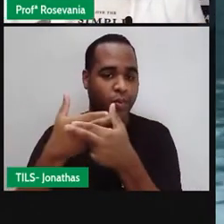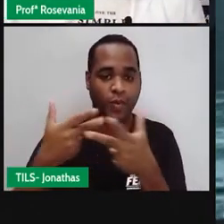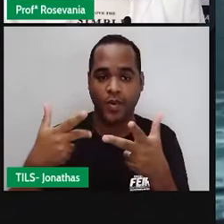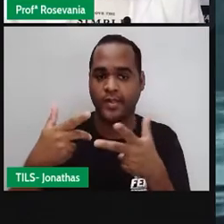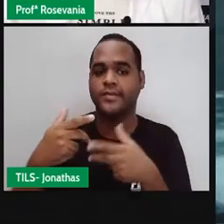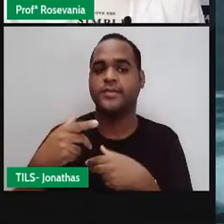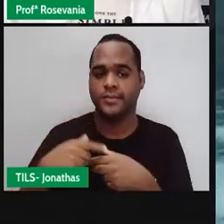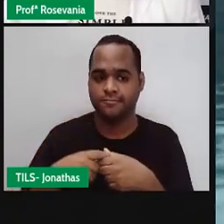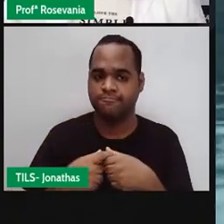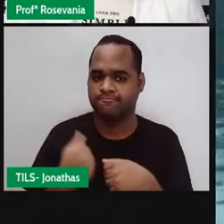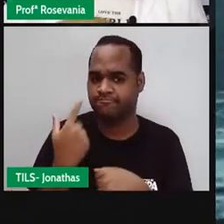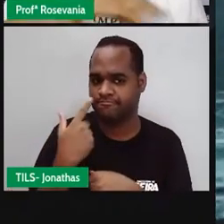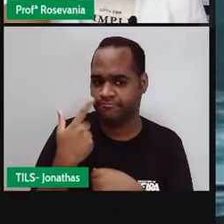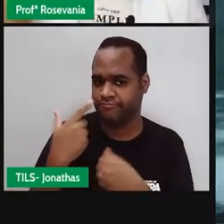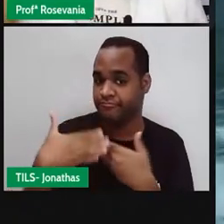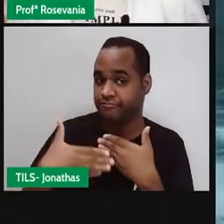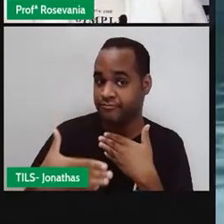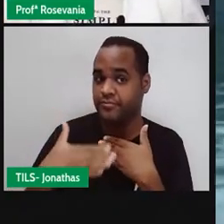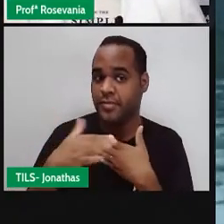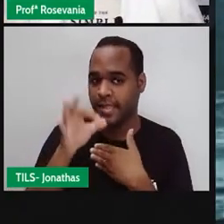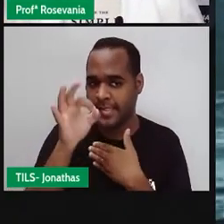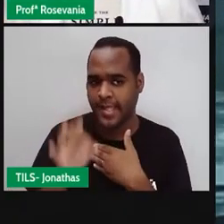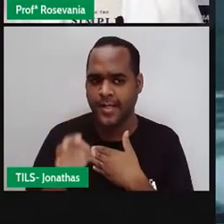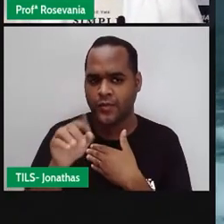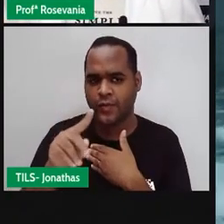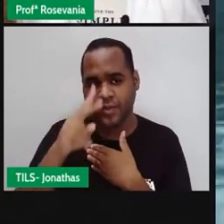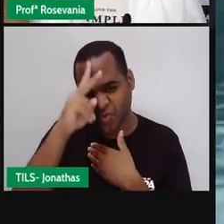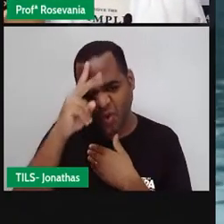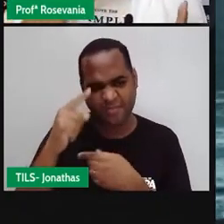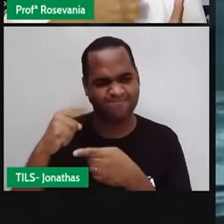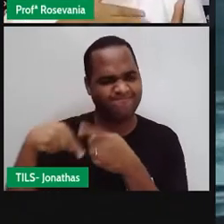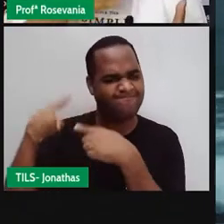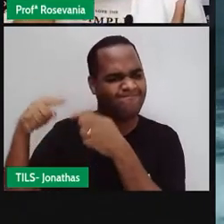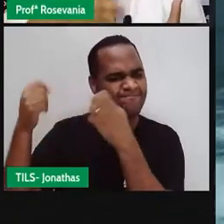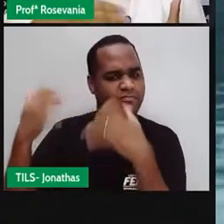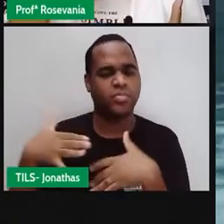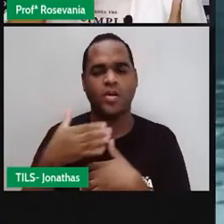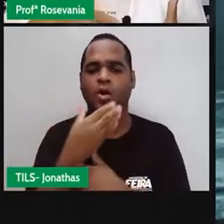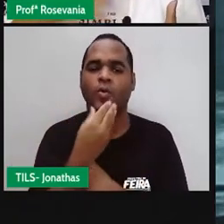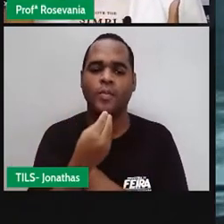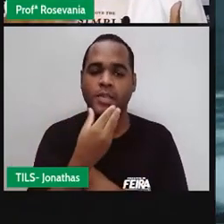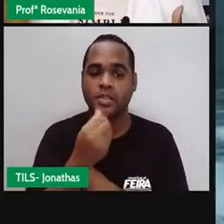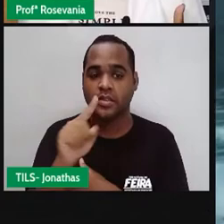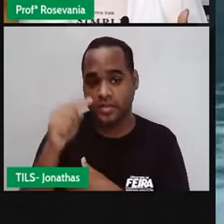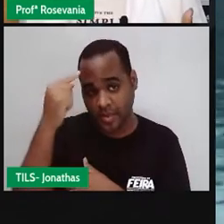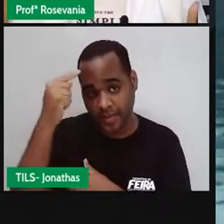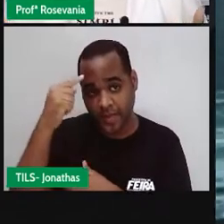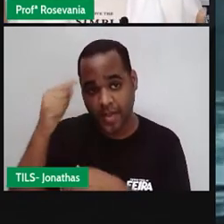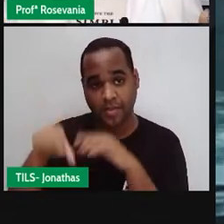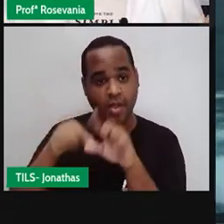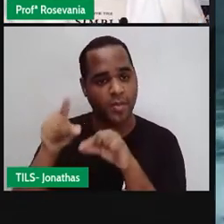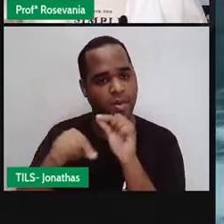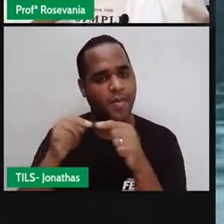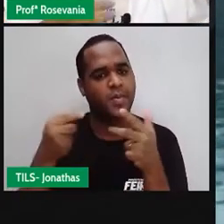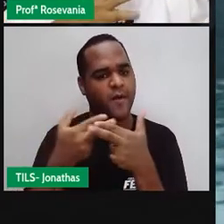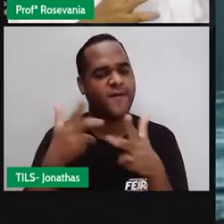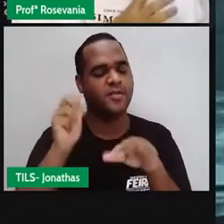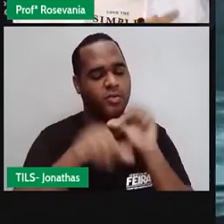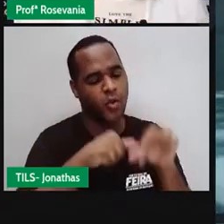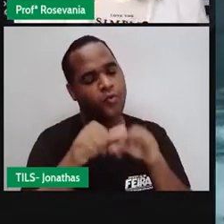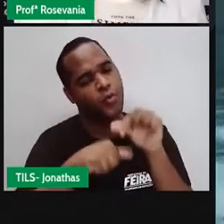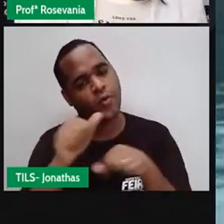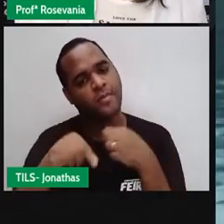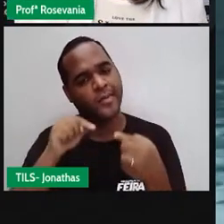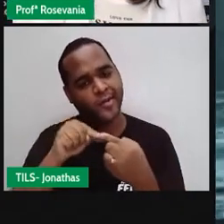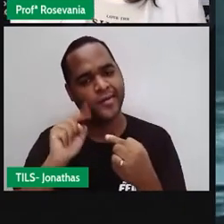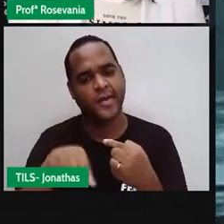levarem em consideração toda a história evolutiva do homem, ele foi, né, entalhando ali as suas alterações. Claro que